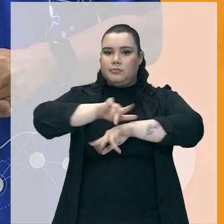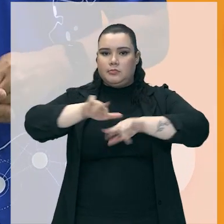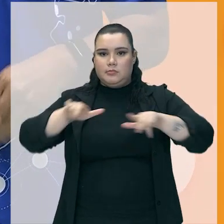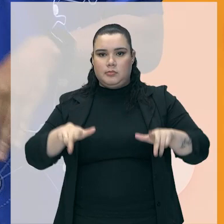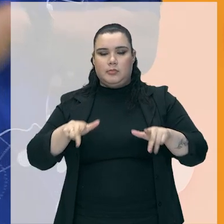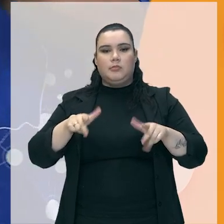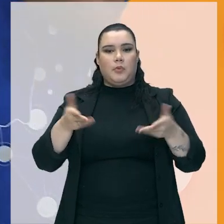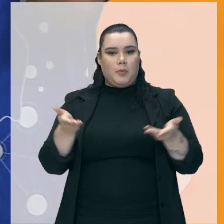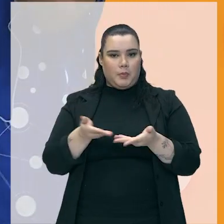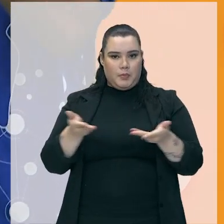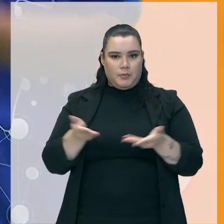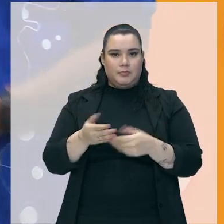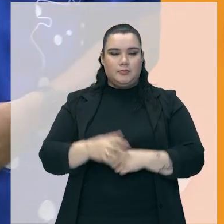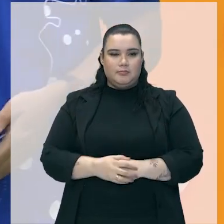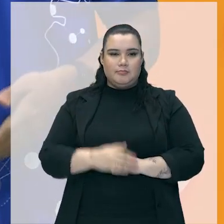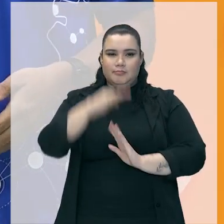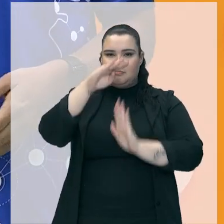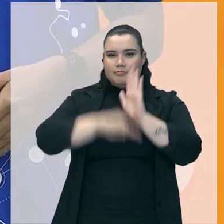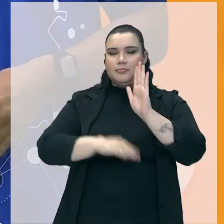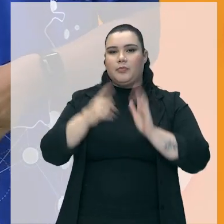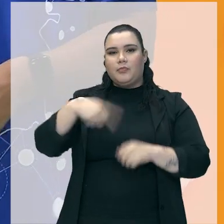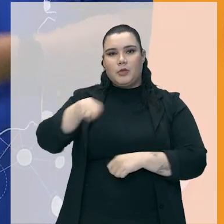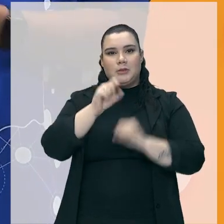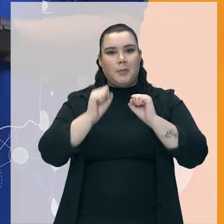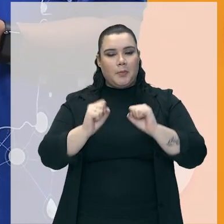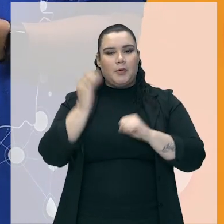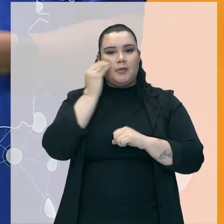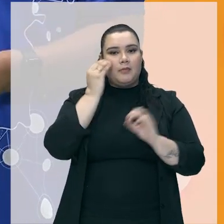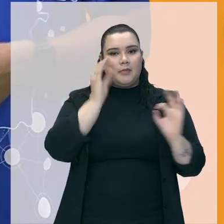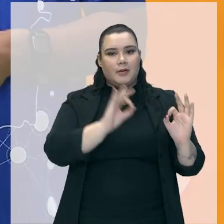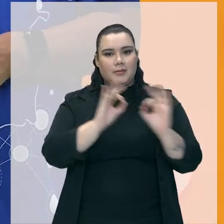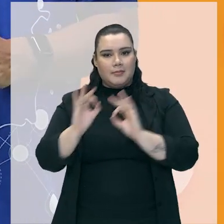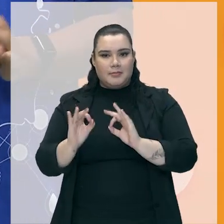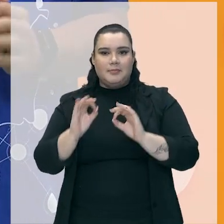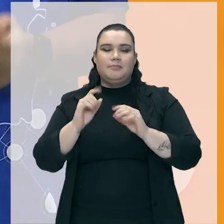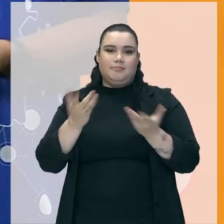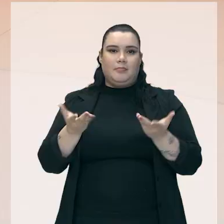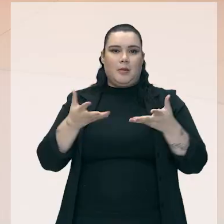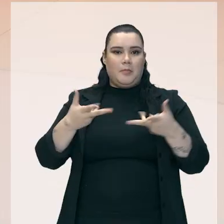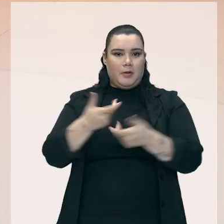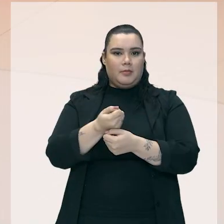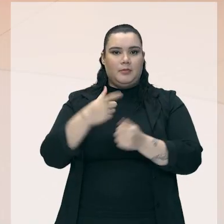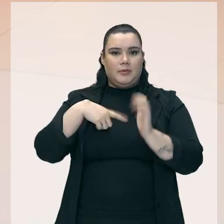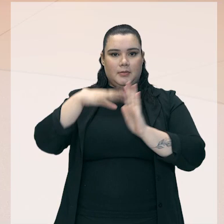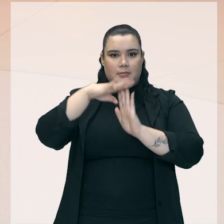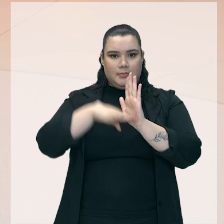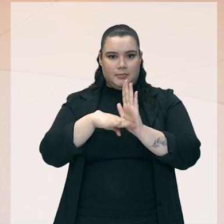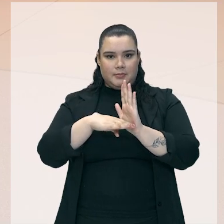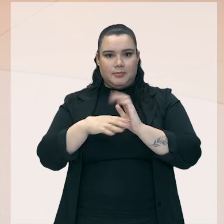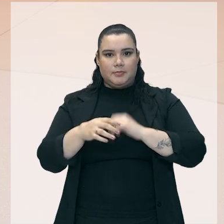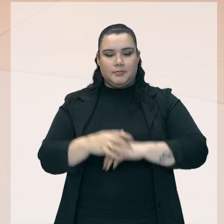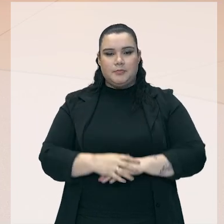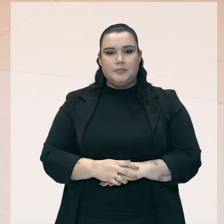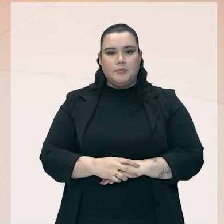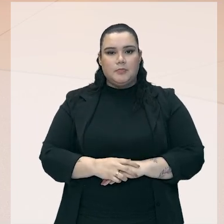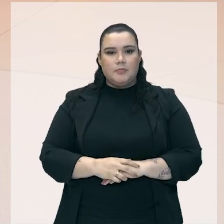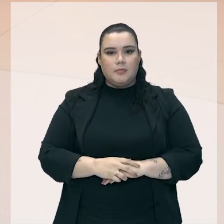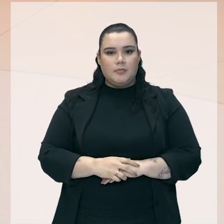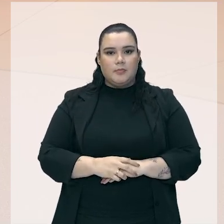modernidade. Eu recomendo os cinco filmes, assim, demais, mas eu gosto muito do Você Não Estava Aqui, do Ken Loach, que um diretor muito bom.